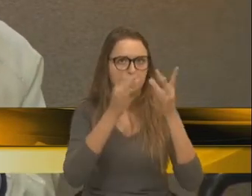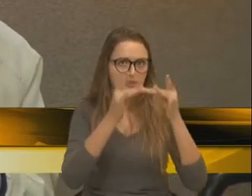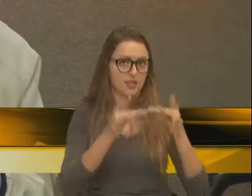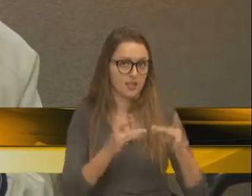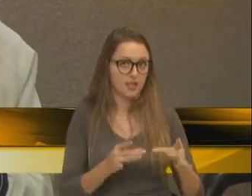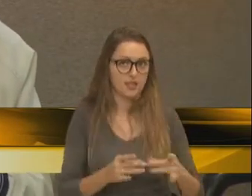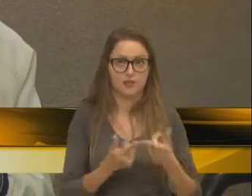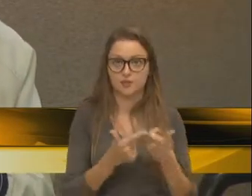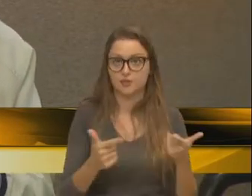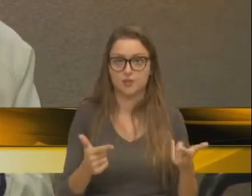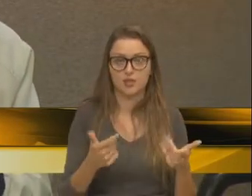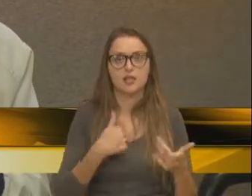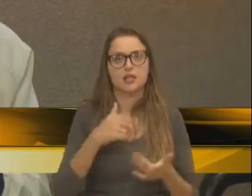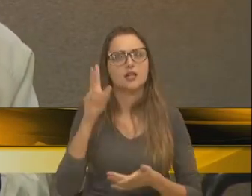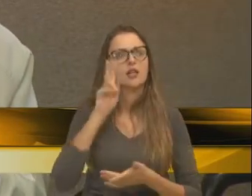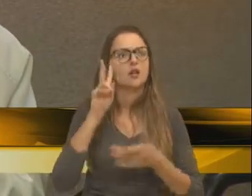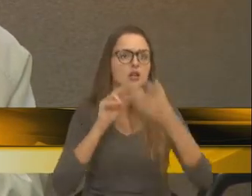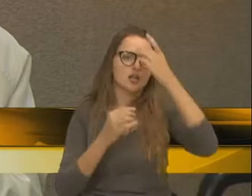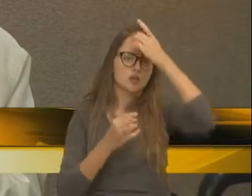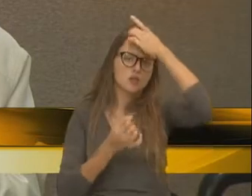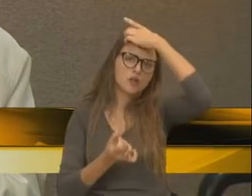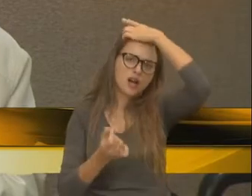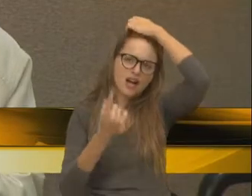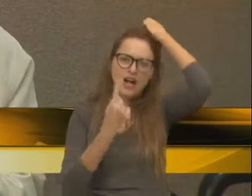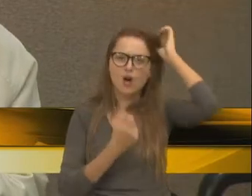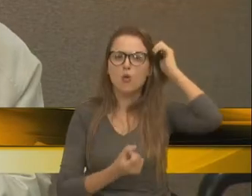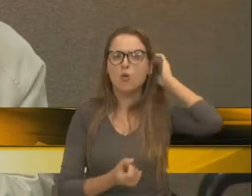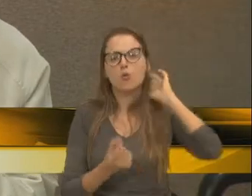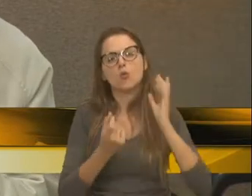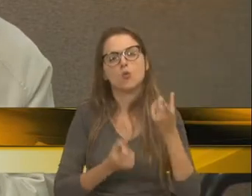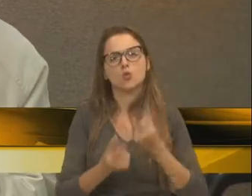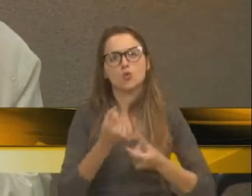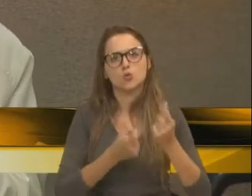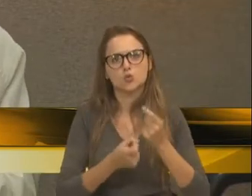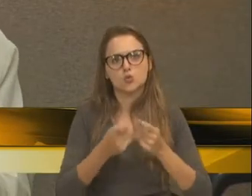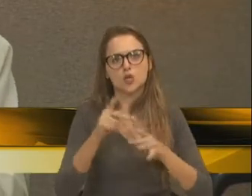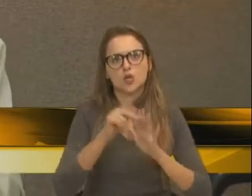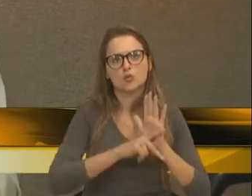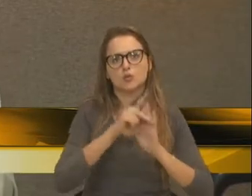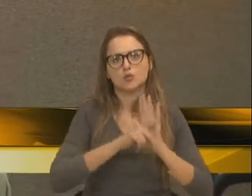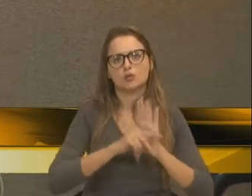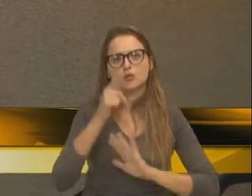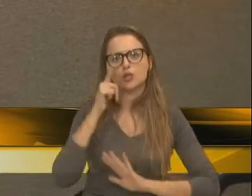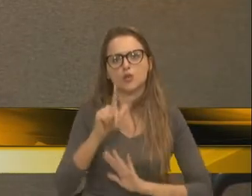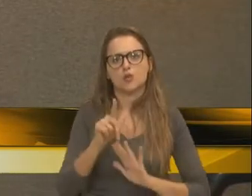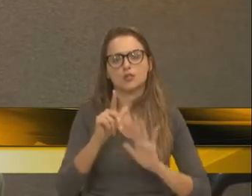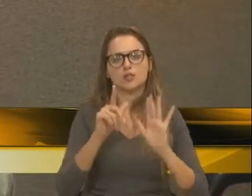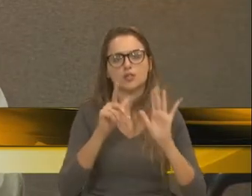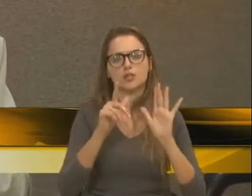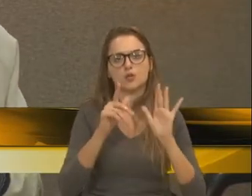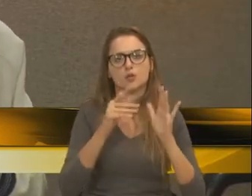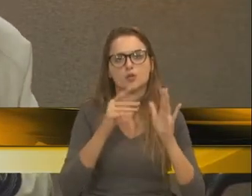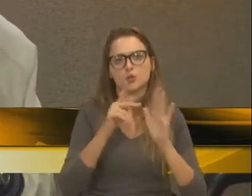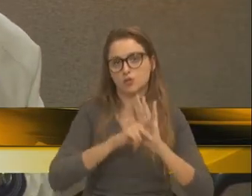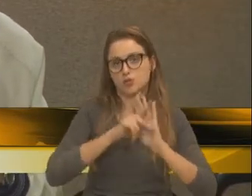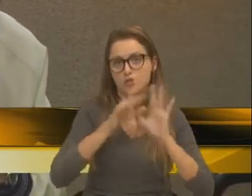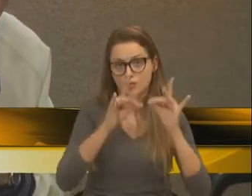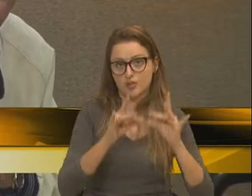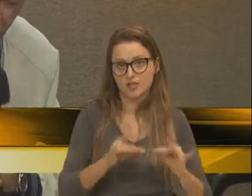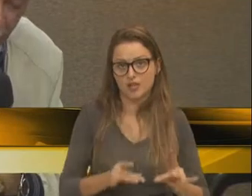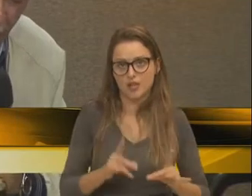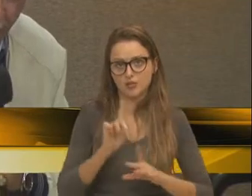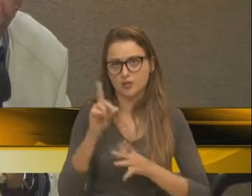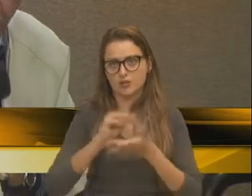eu me lembro de um ou outro caso que chegou até essa casa aqui, que deu para votar sem retoque. Mas